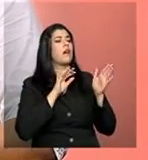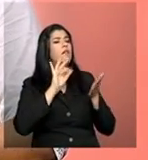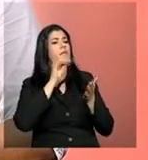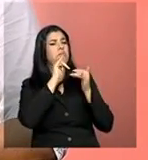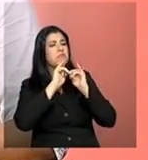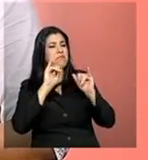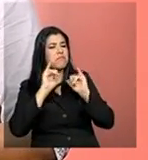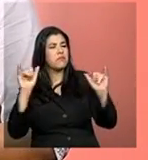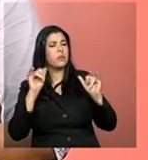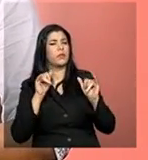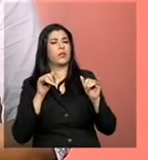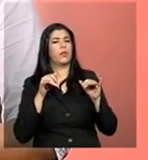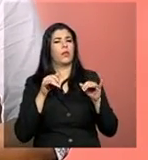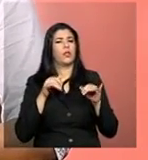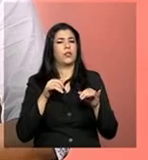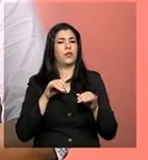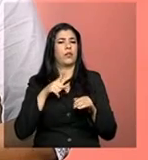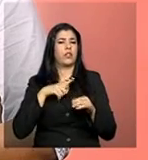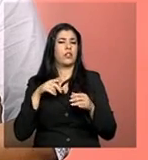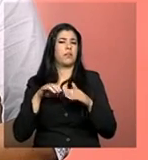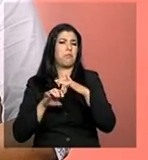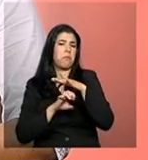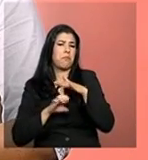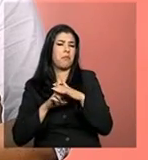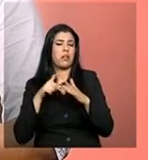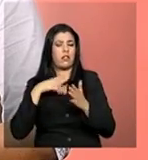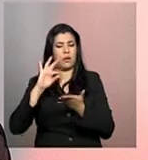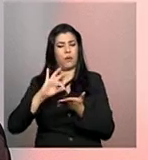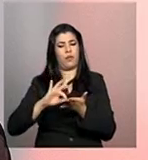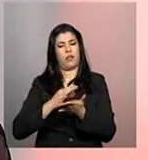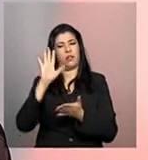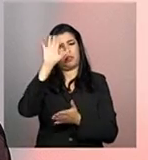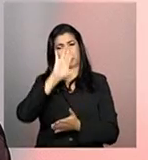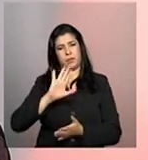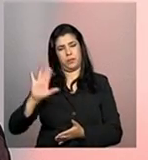entidades são solicitadas no Cadastro Nacional? Posso sim.